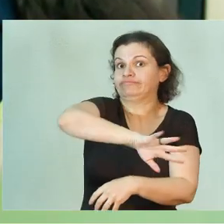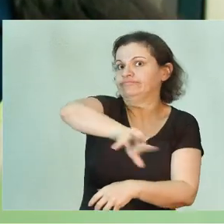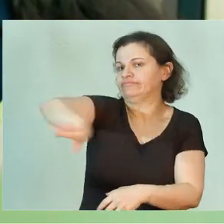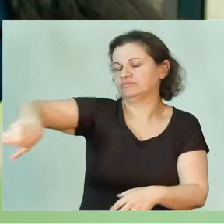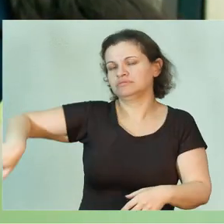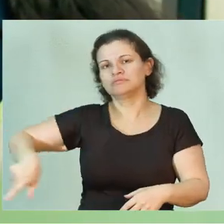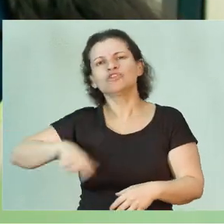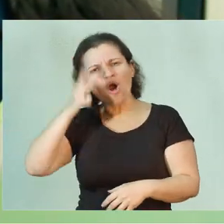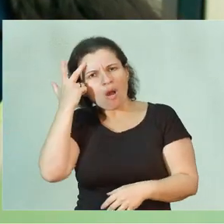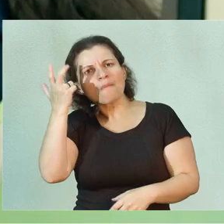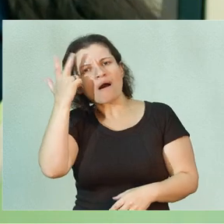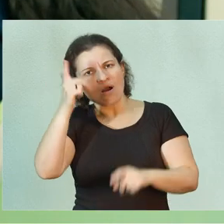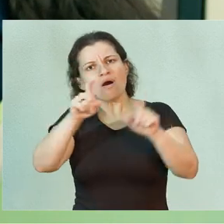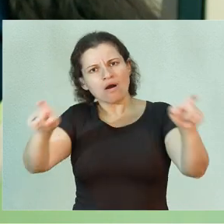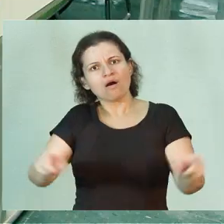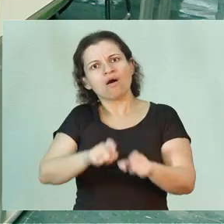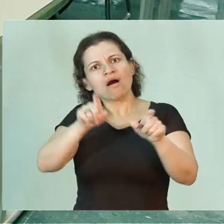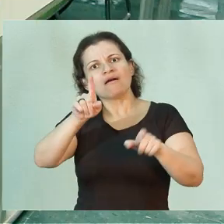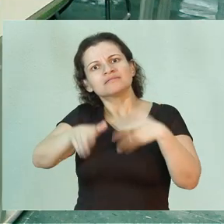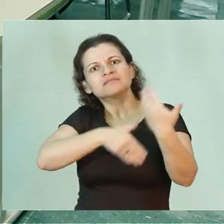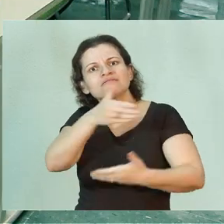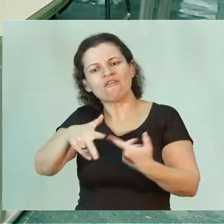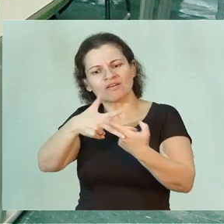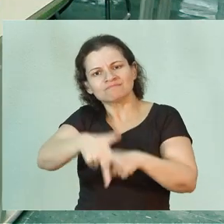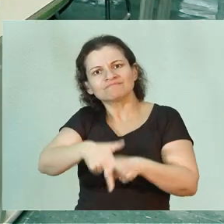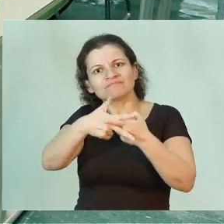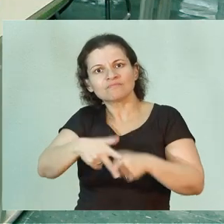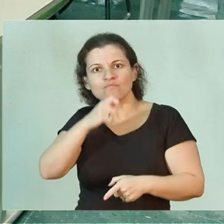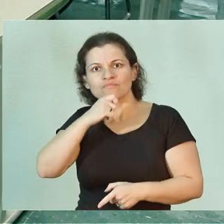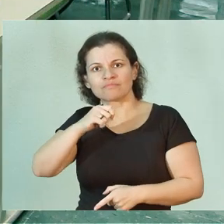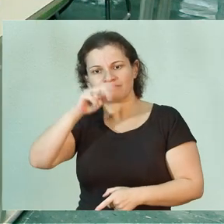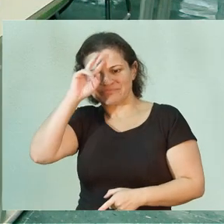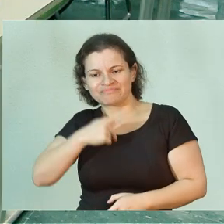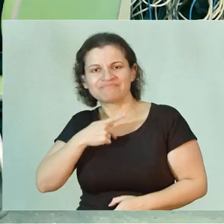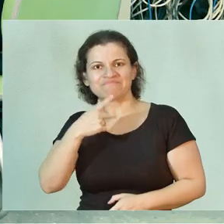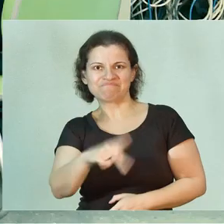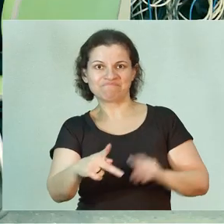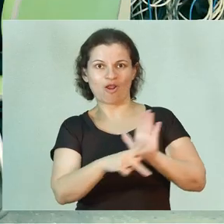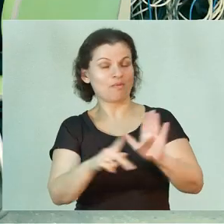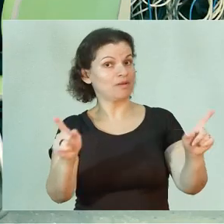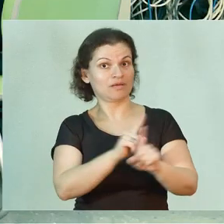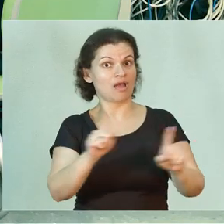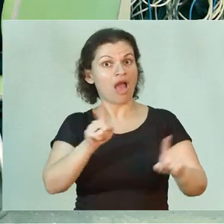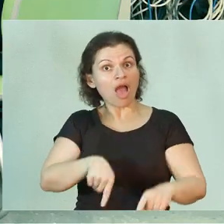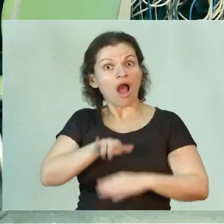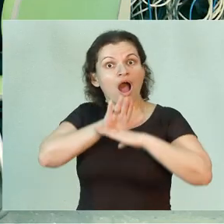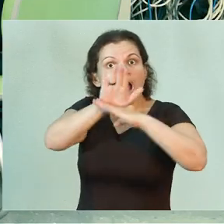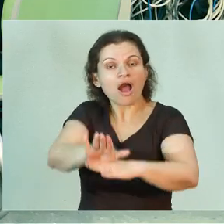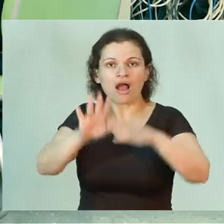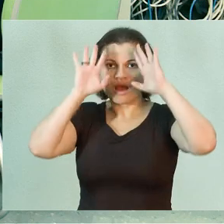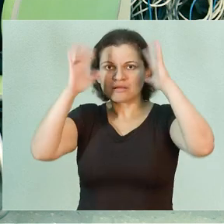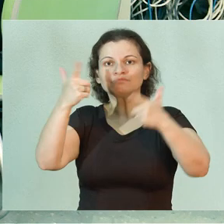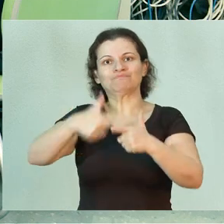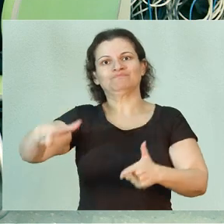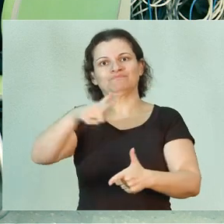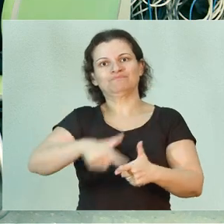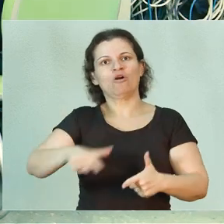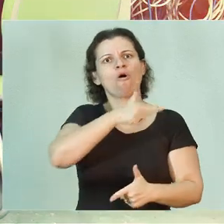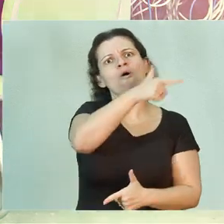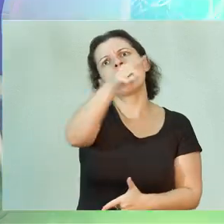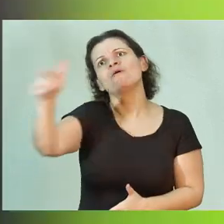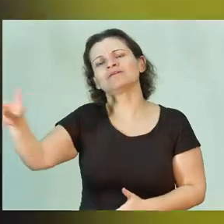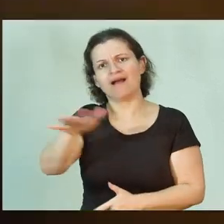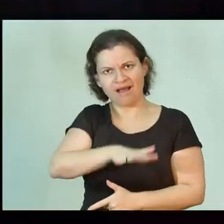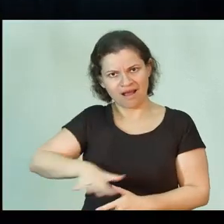Normalmente, a computação não desenvolve ferramentas para si própria, mas para ajudar a resolver problemas de outras